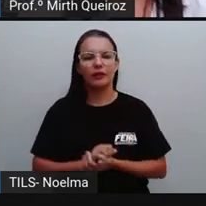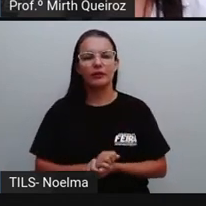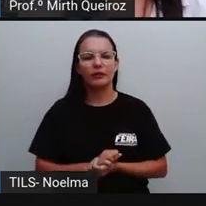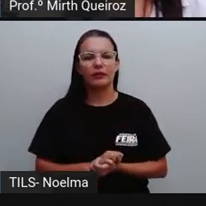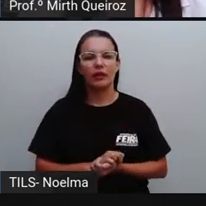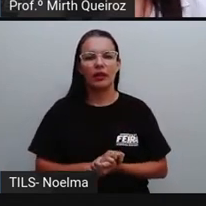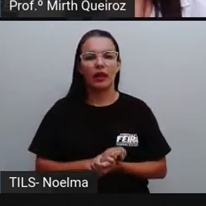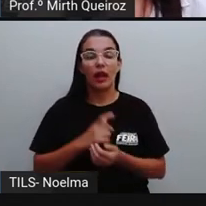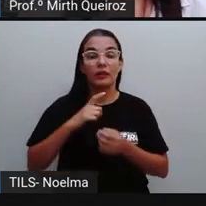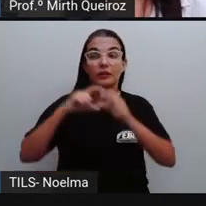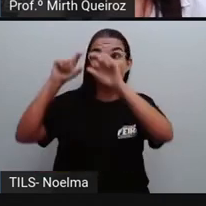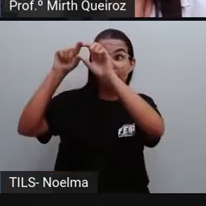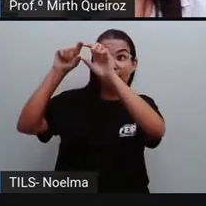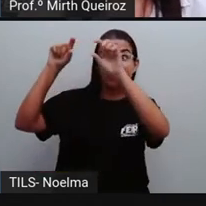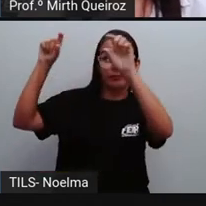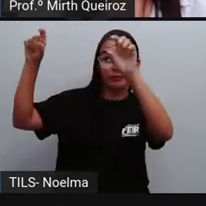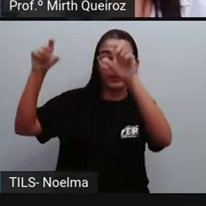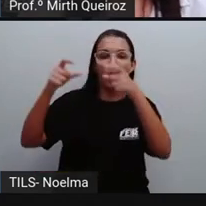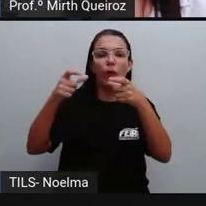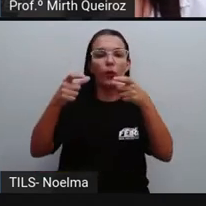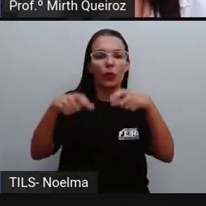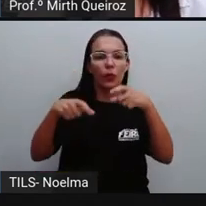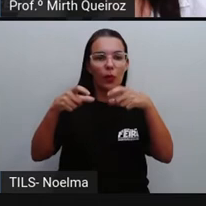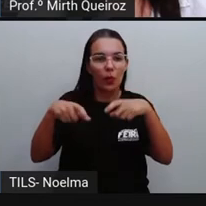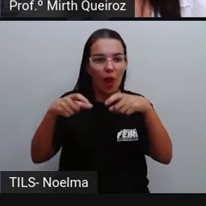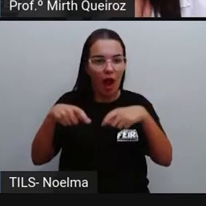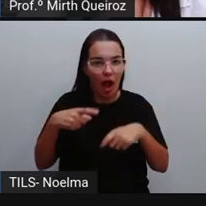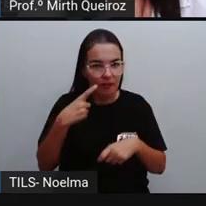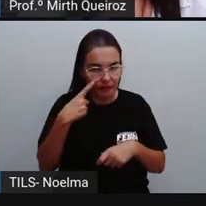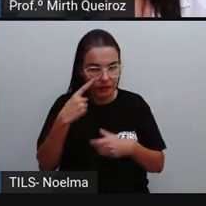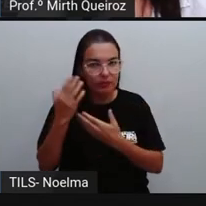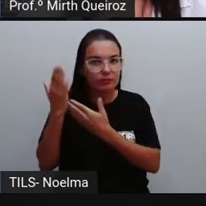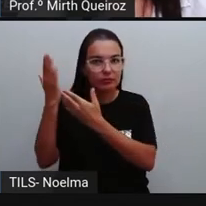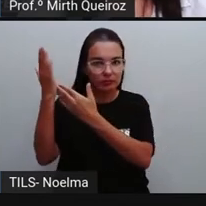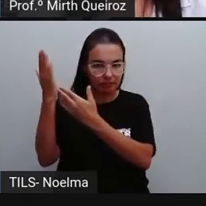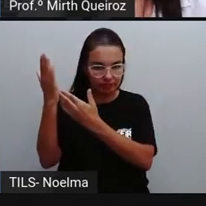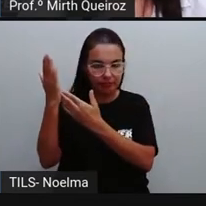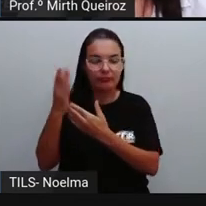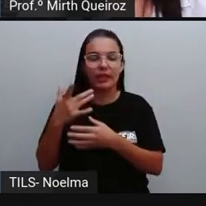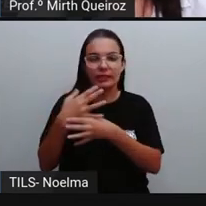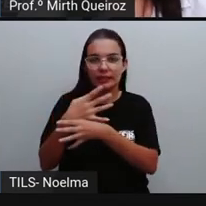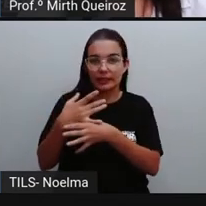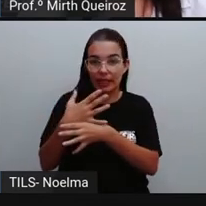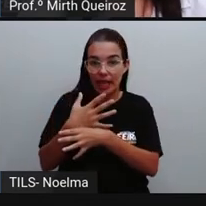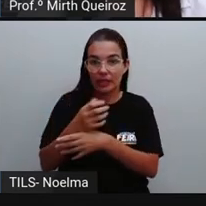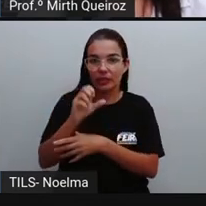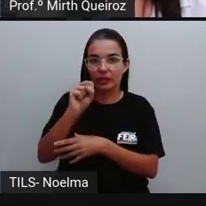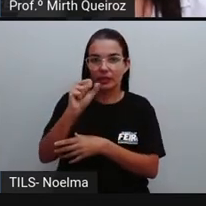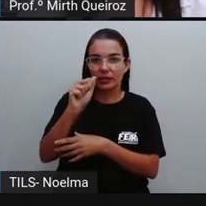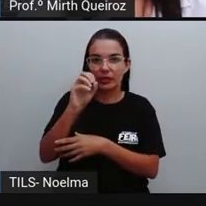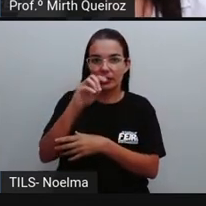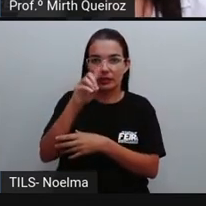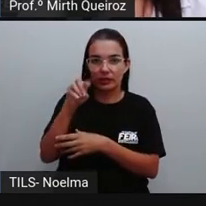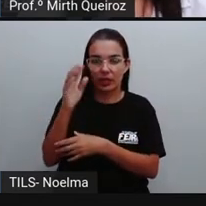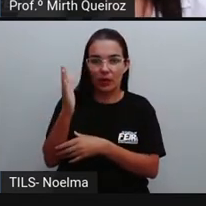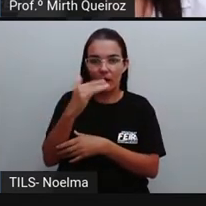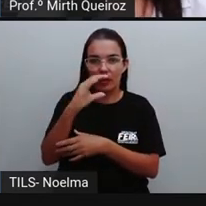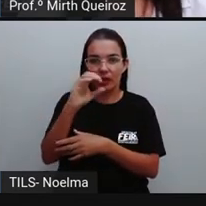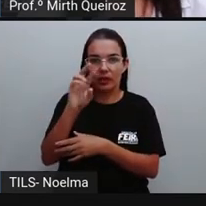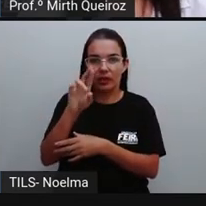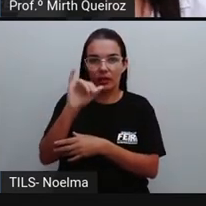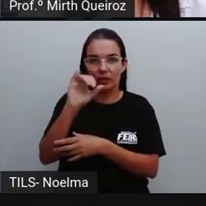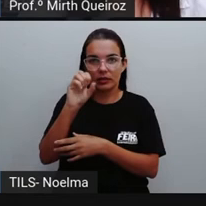Aqui, logo acima, a gente tem a data e o local. São Cristóvão, 12 de